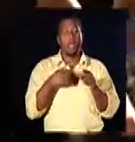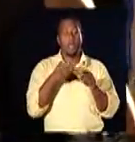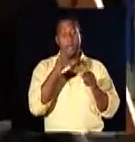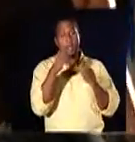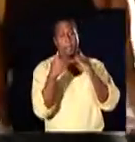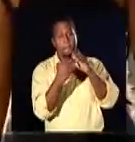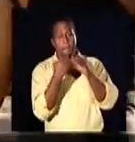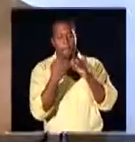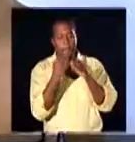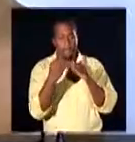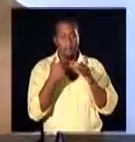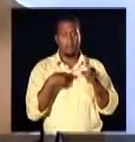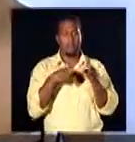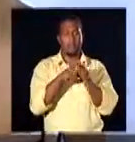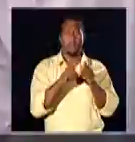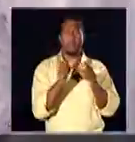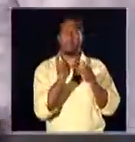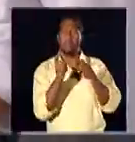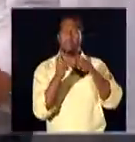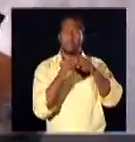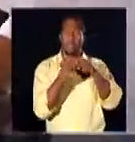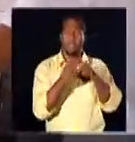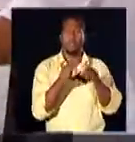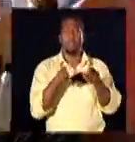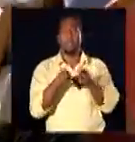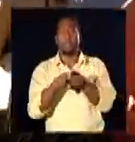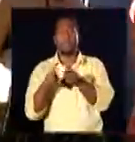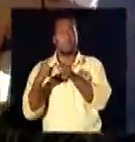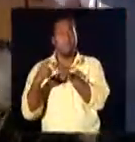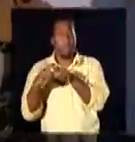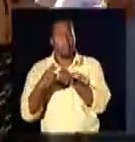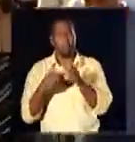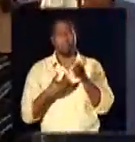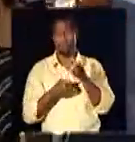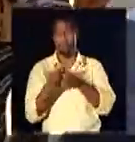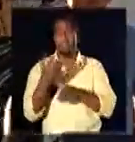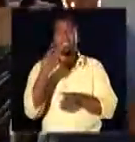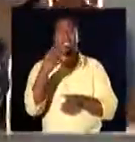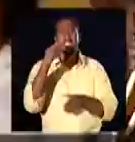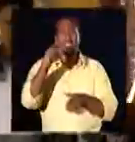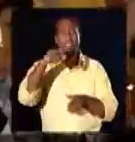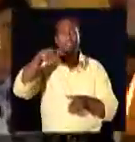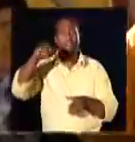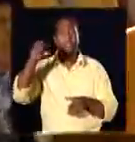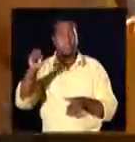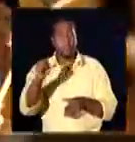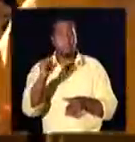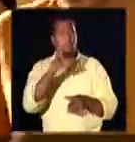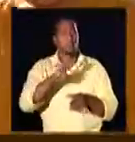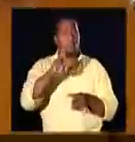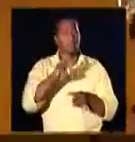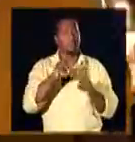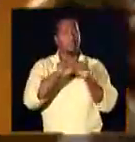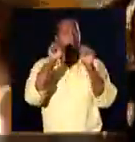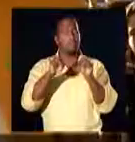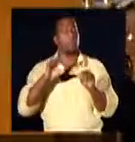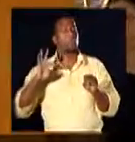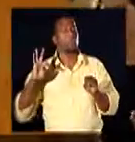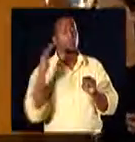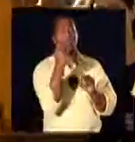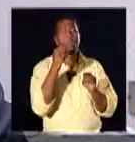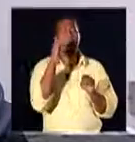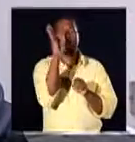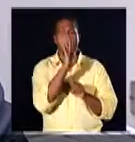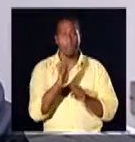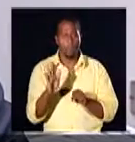empresas operadoras, médicos, servidores da saúde e os 37 milhões de usuários do sistema em todo o